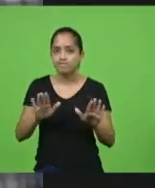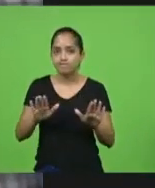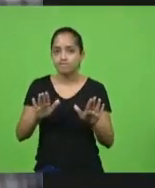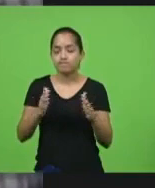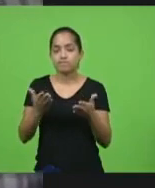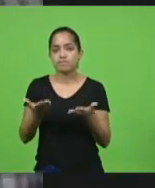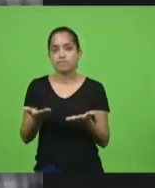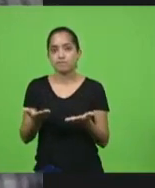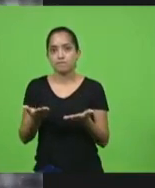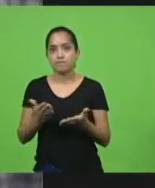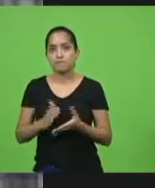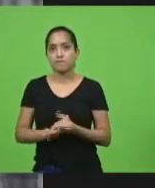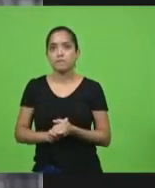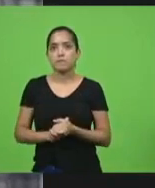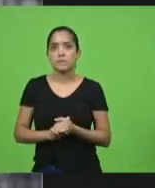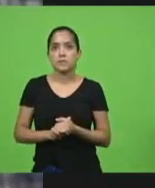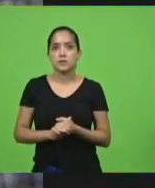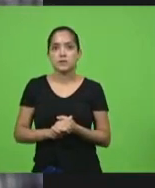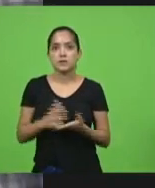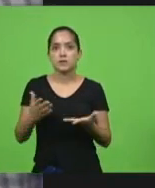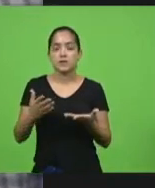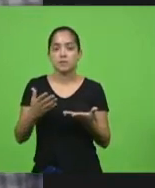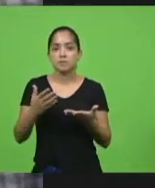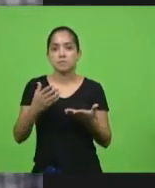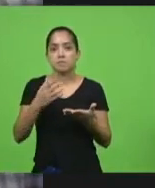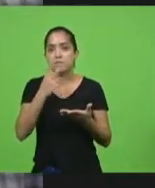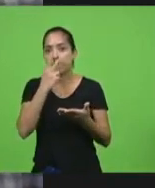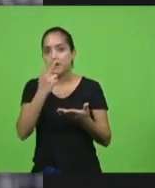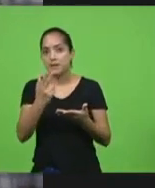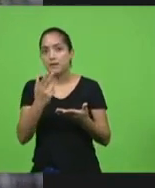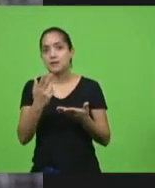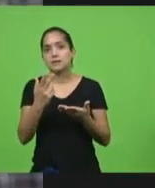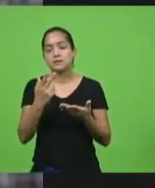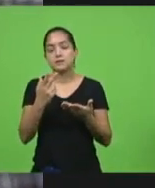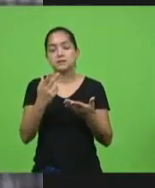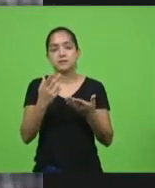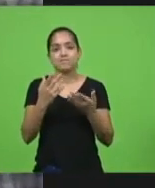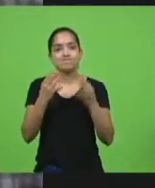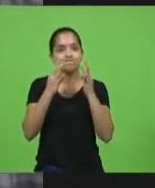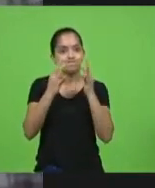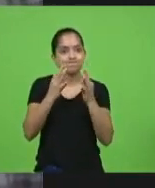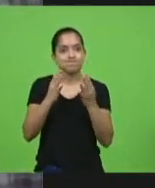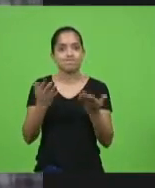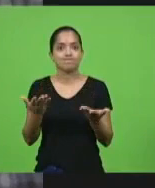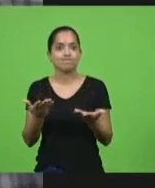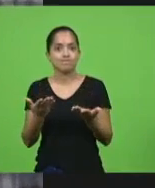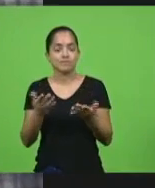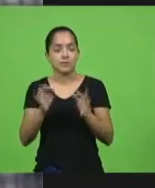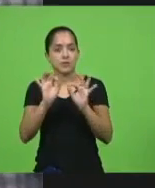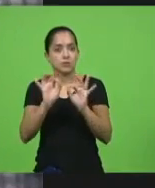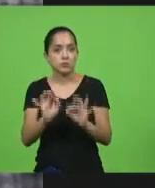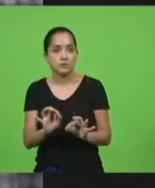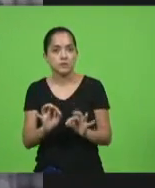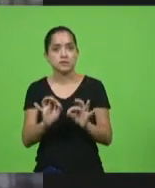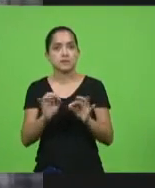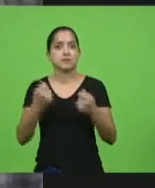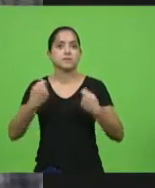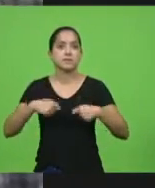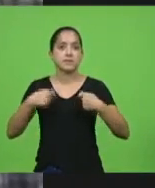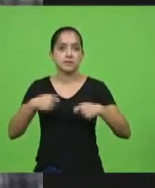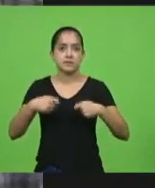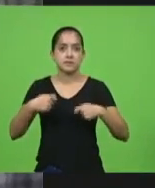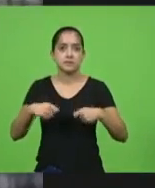de pouco caos. Chega de nós não termos definição. Nós precisamos ter essas